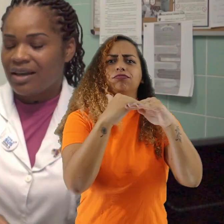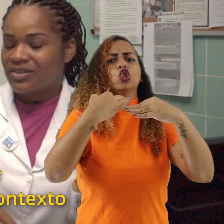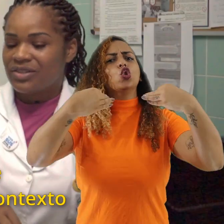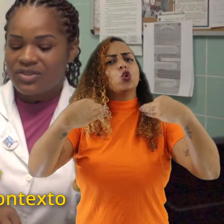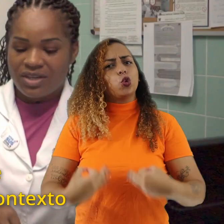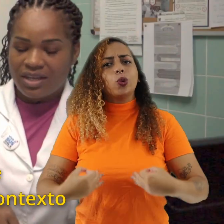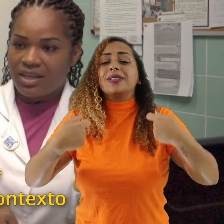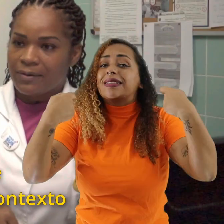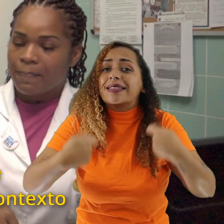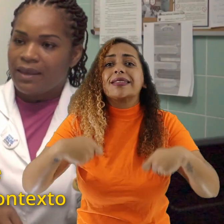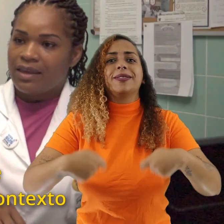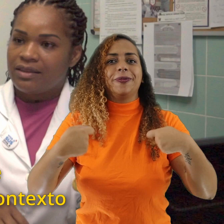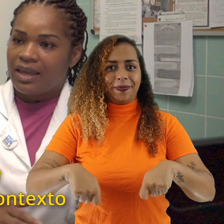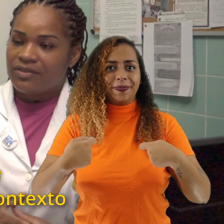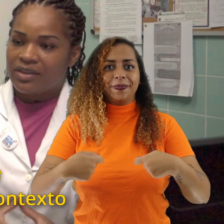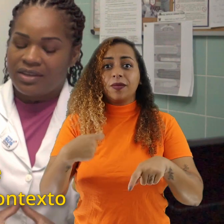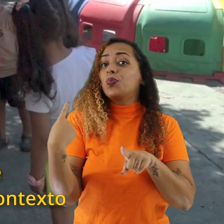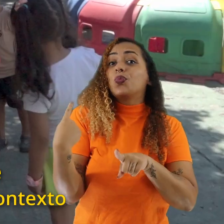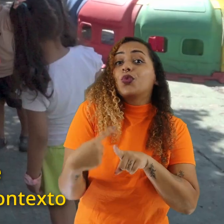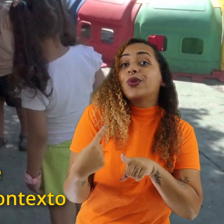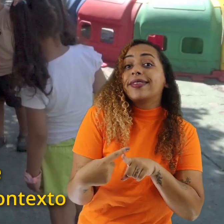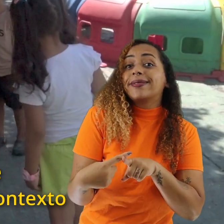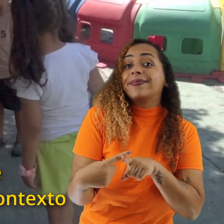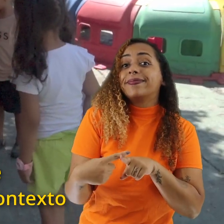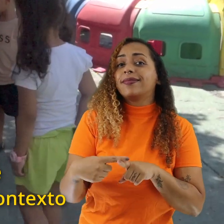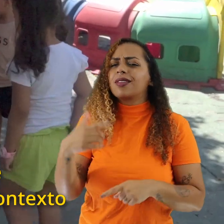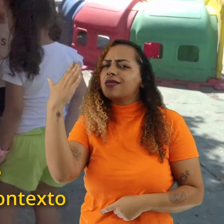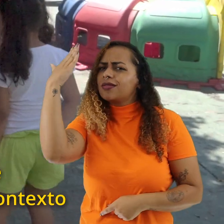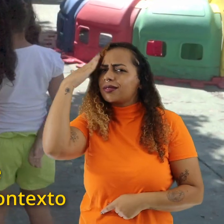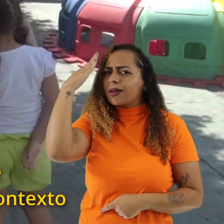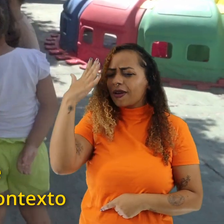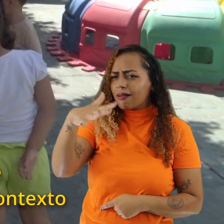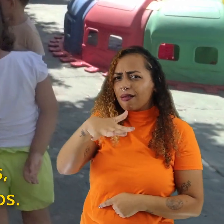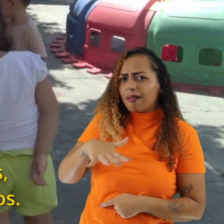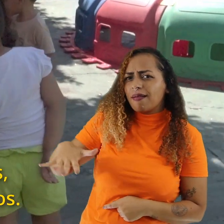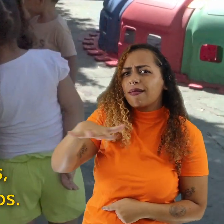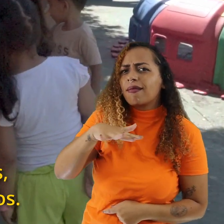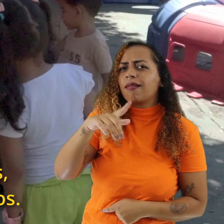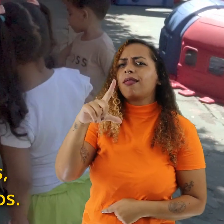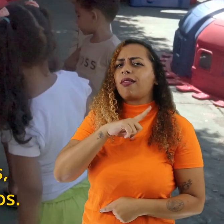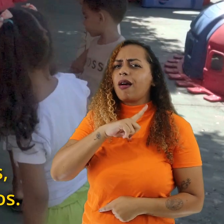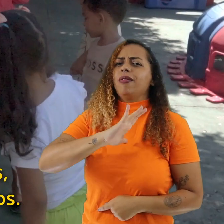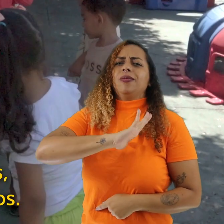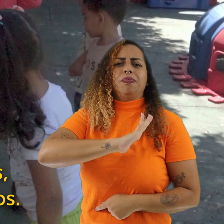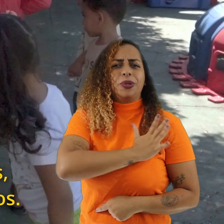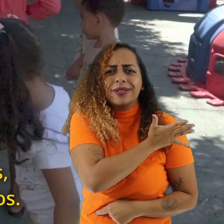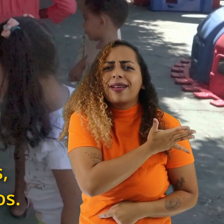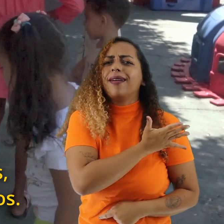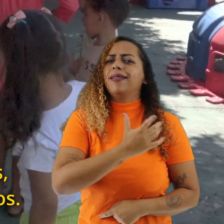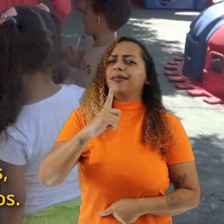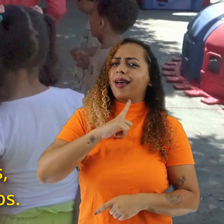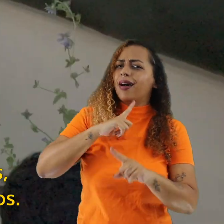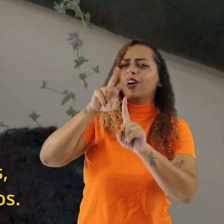A gente entende que quando a gente vive num contexto que traz preconceitos,